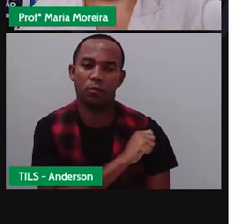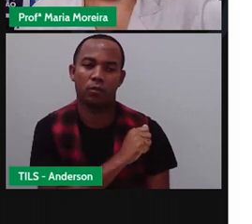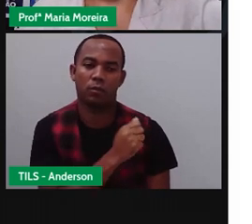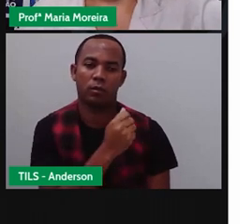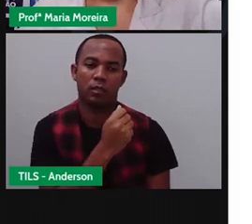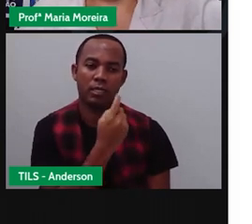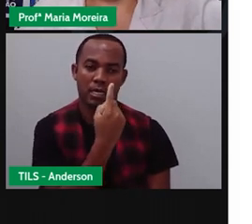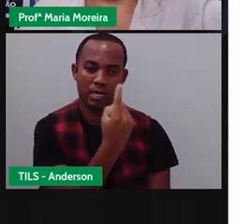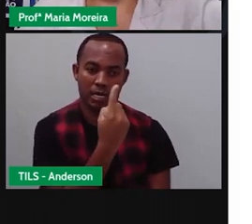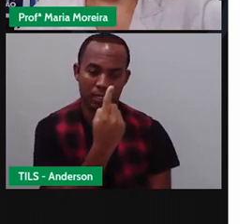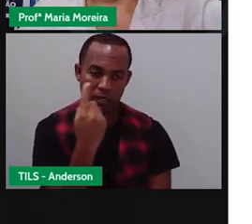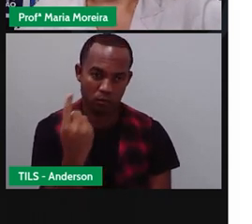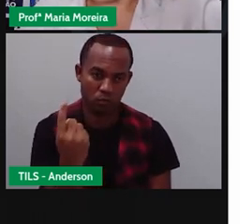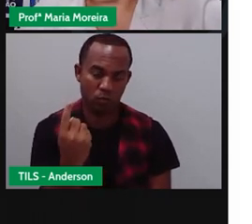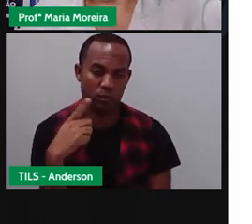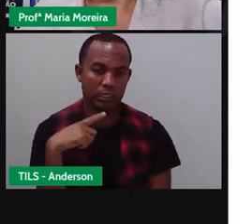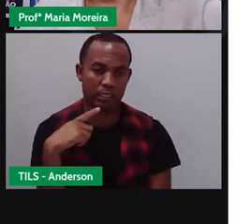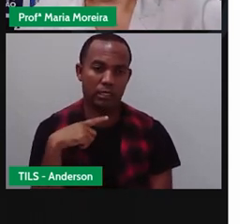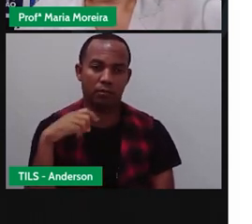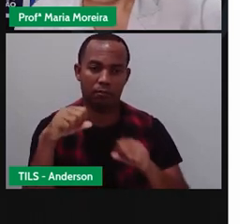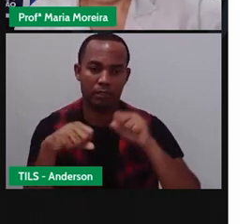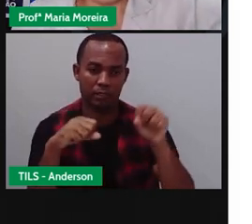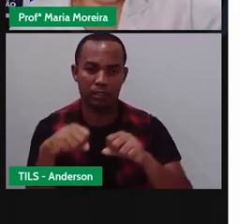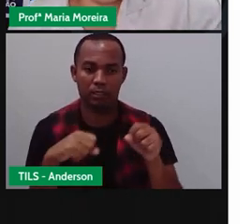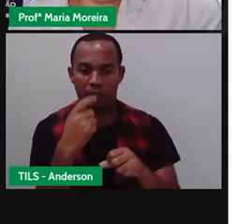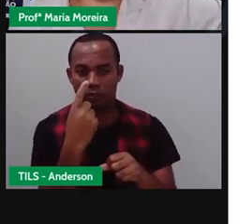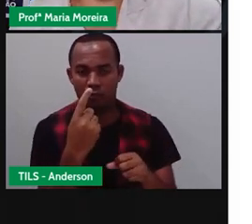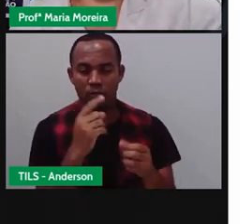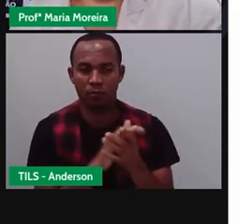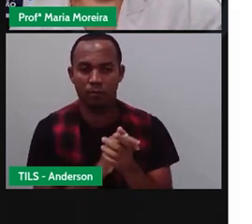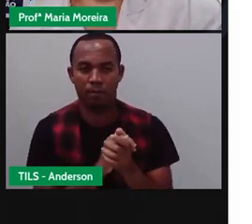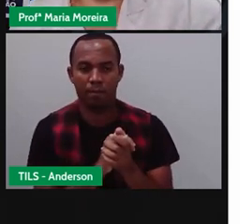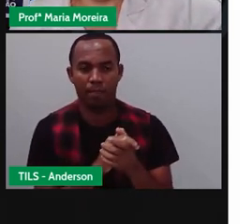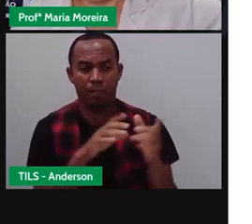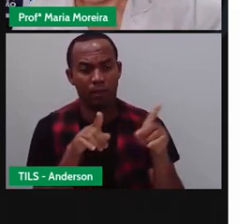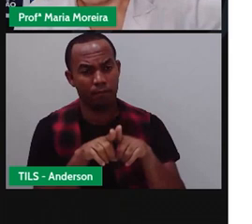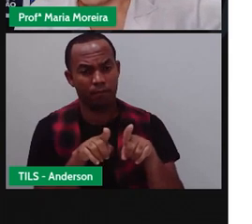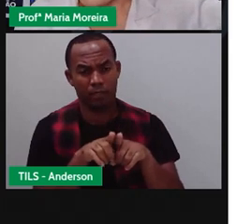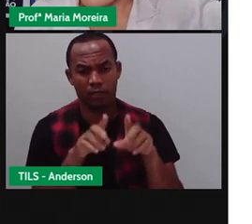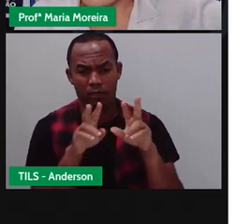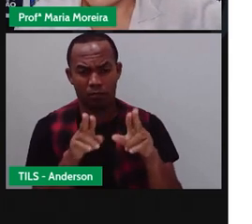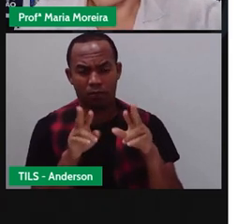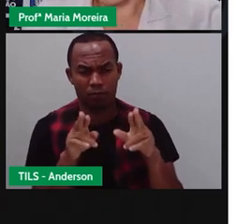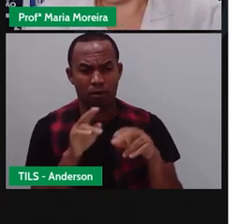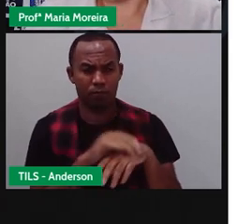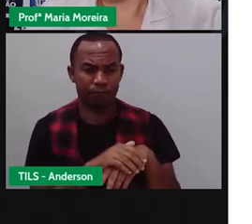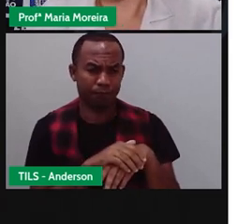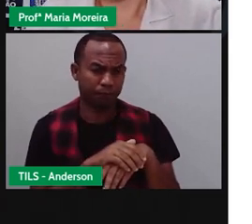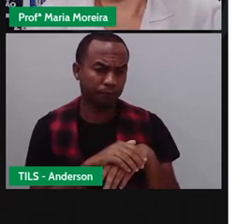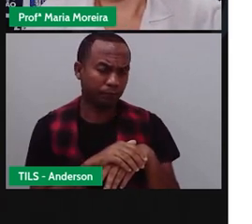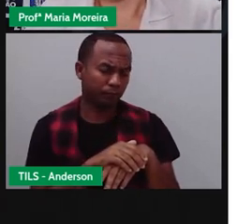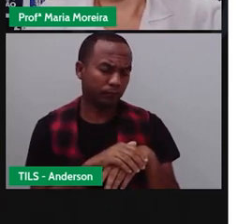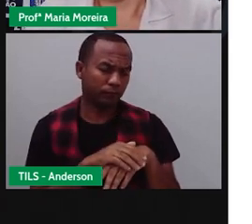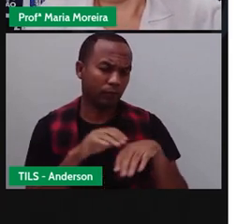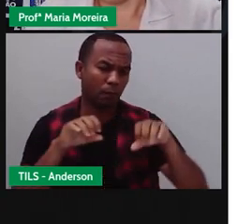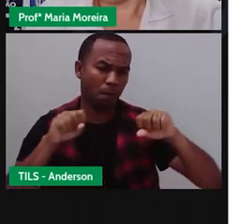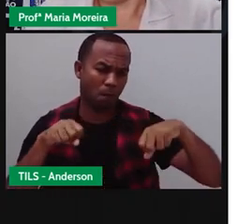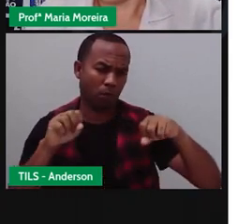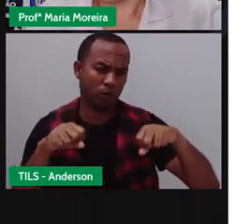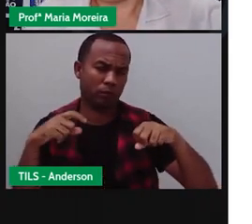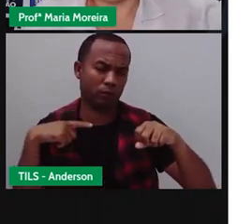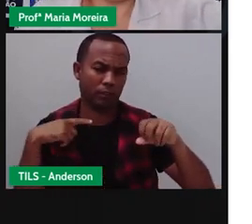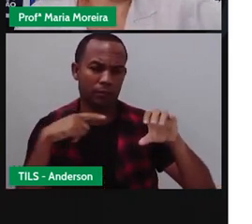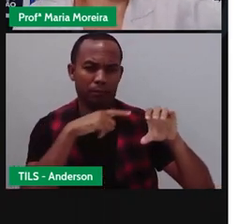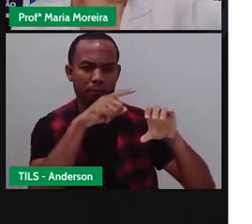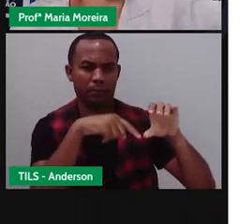bicicleta. Certo? A mesma situação da moto. Quantos pneus eu teria? E